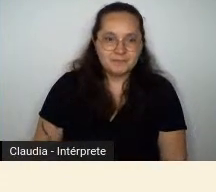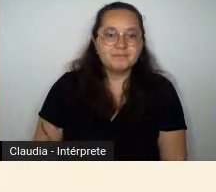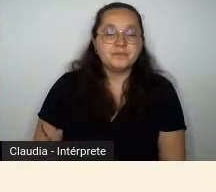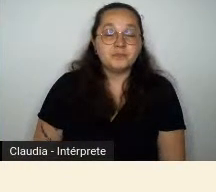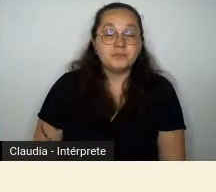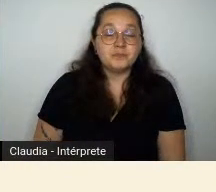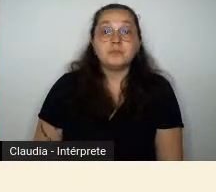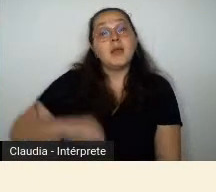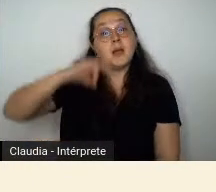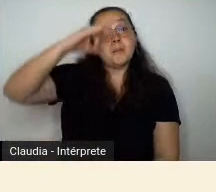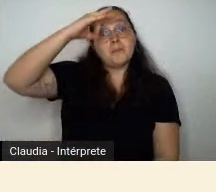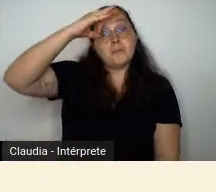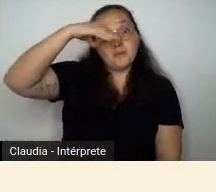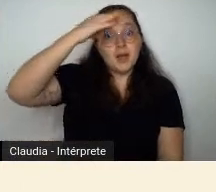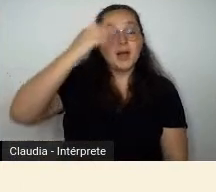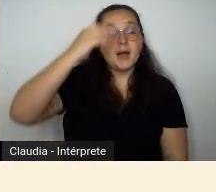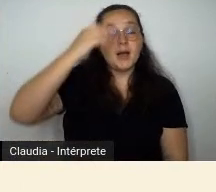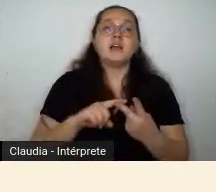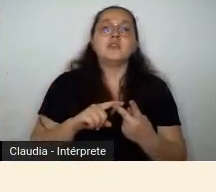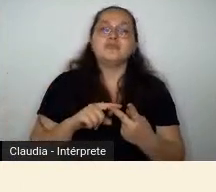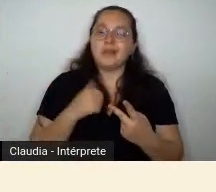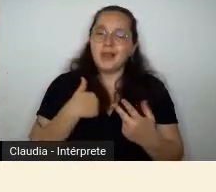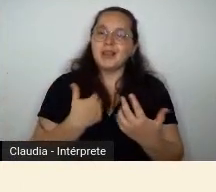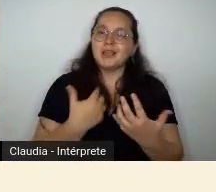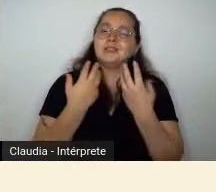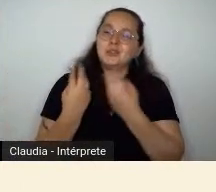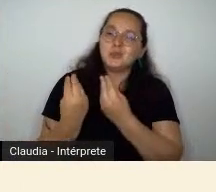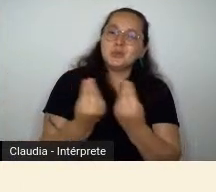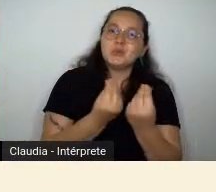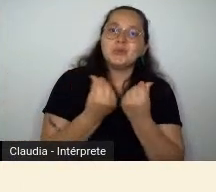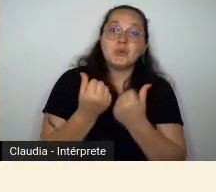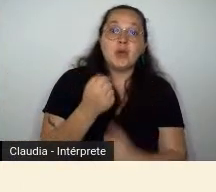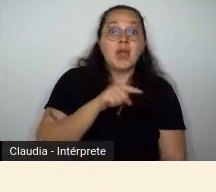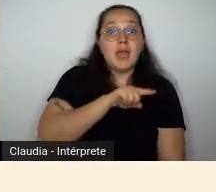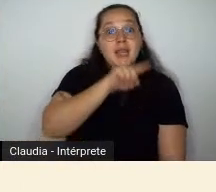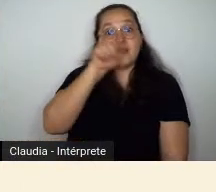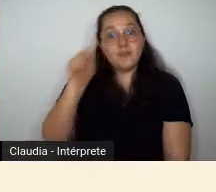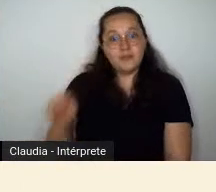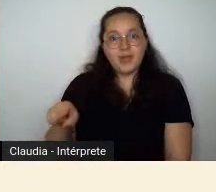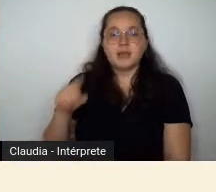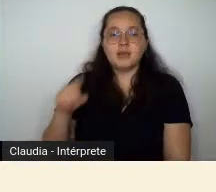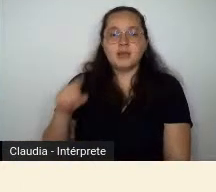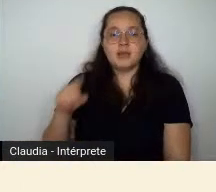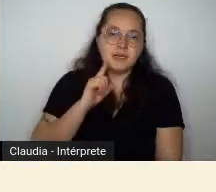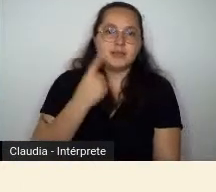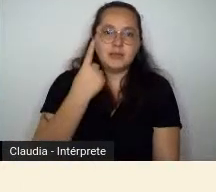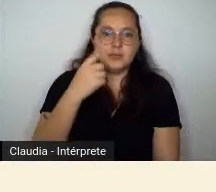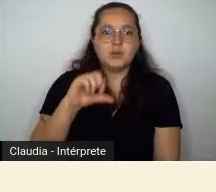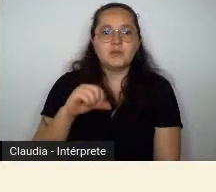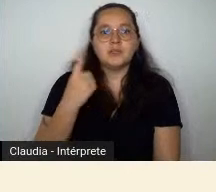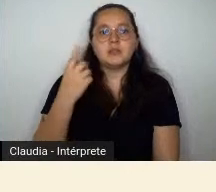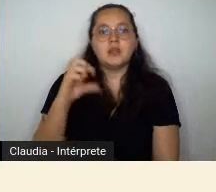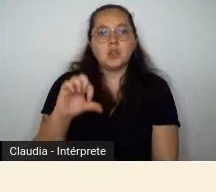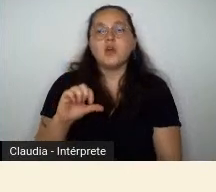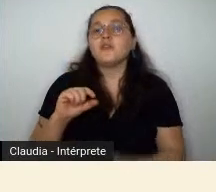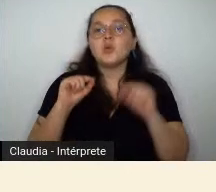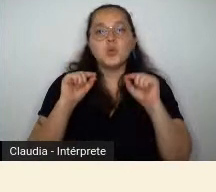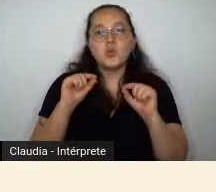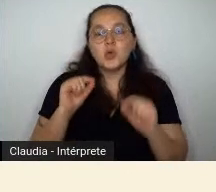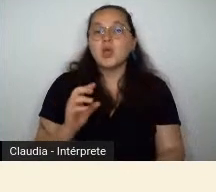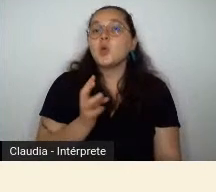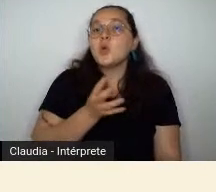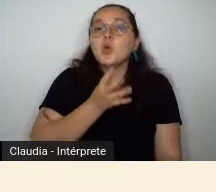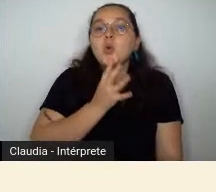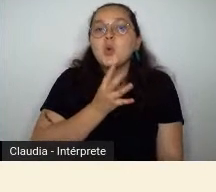Andrade, com invulgar sensibilidade, vem a Minas Gerais em 1919 para conhecer o simbolista